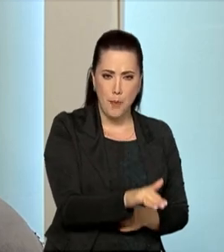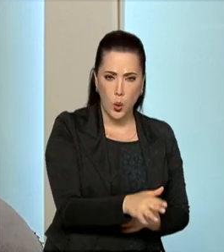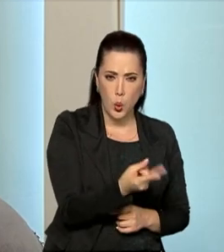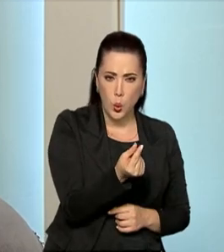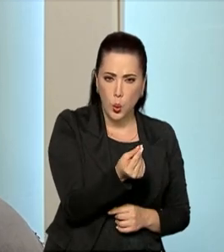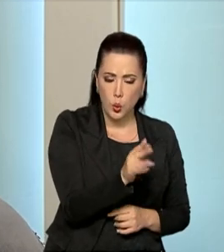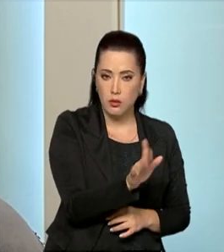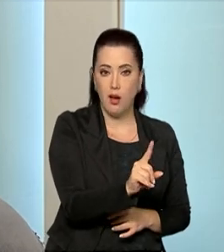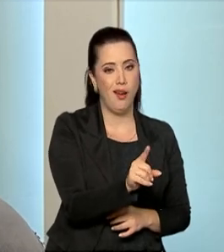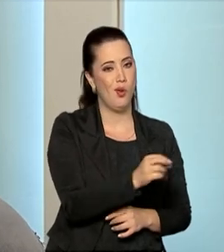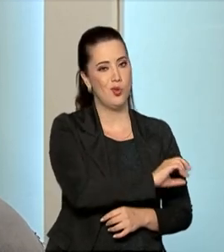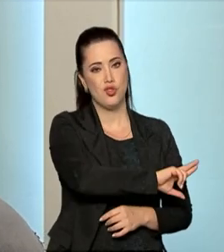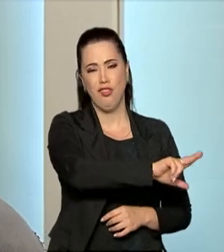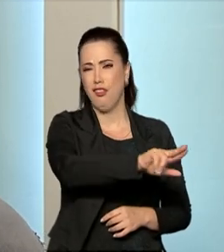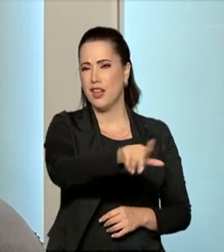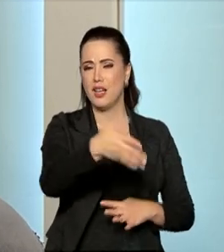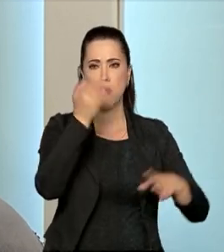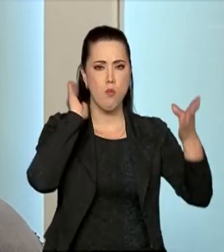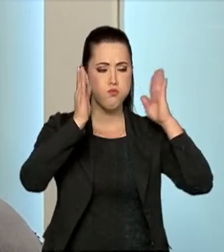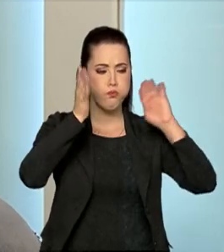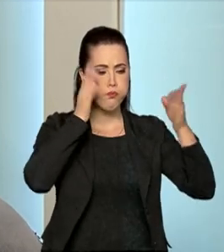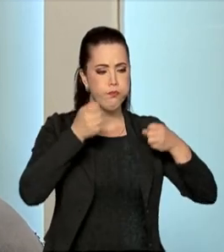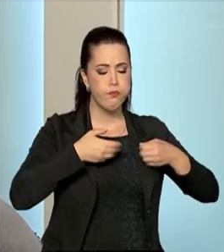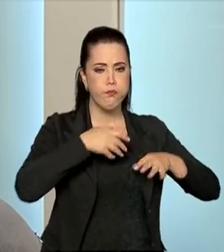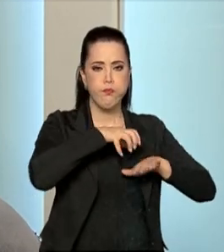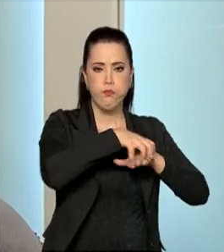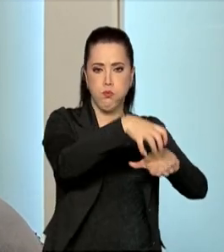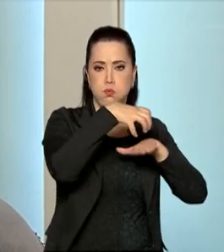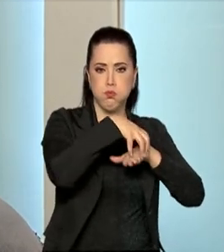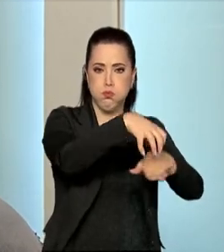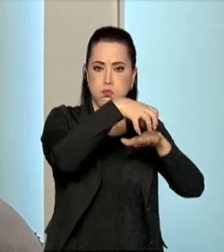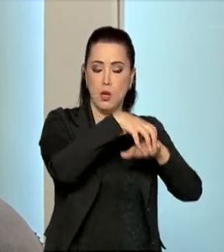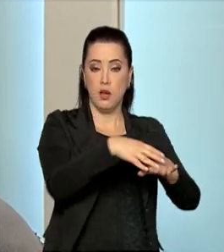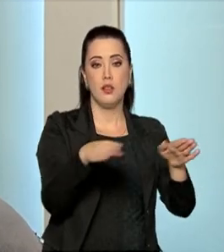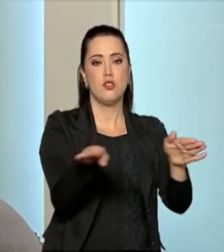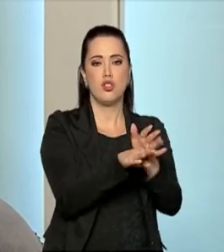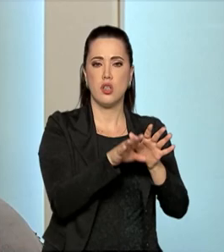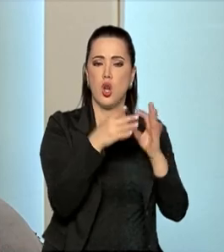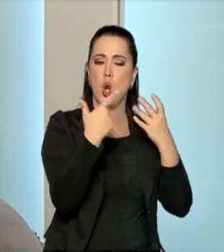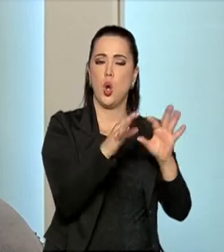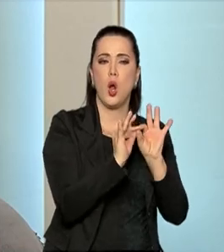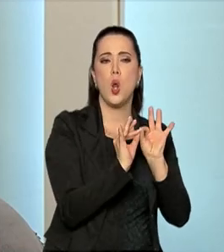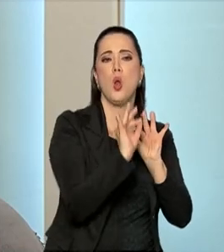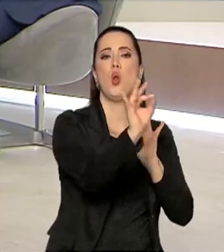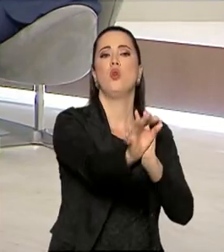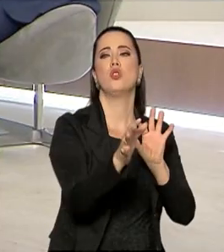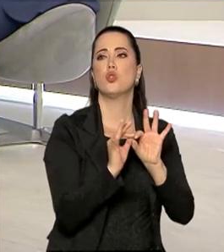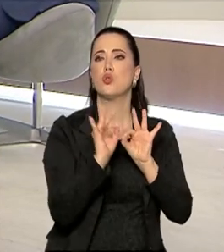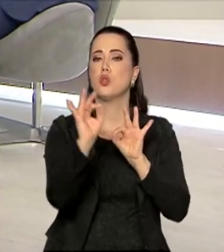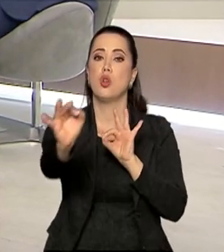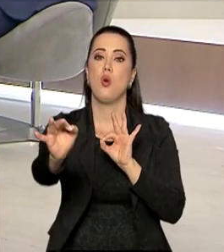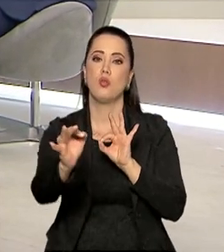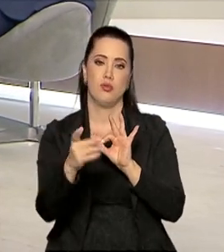carretas, uma atrás da outra, que nós fizemos chegar aos cantos mais longínquos do Brasil.